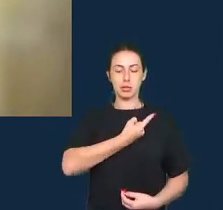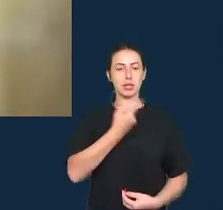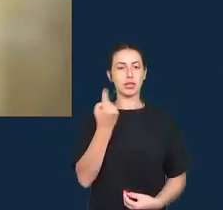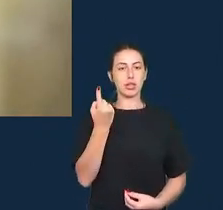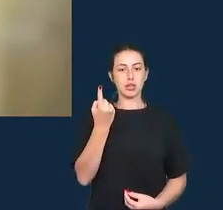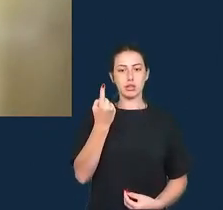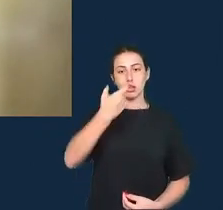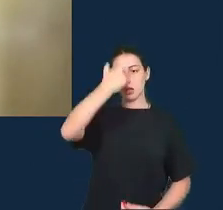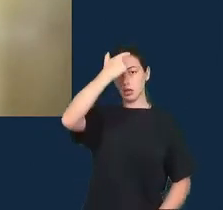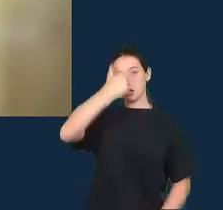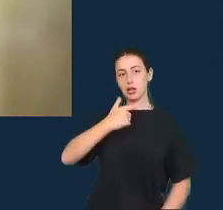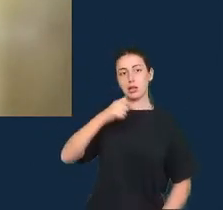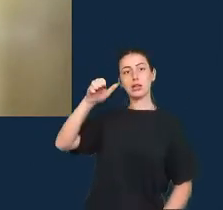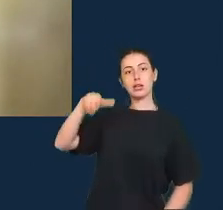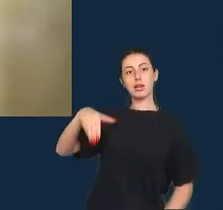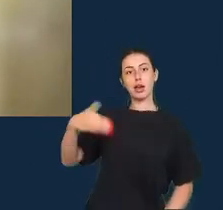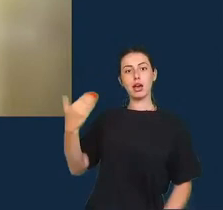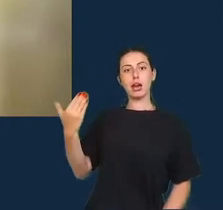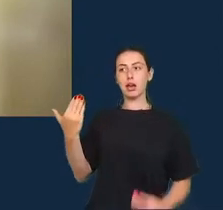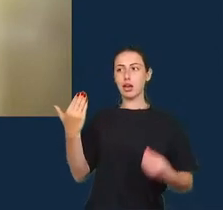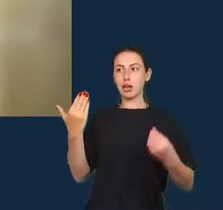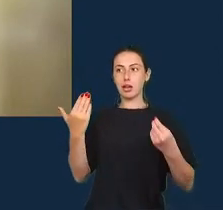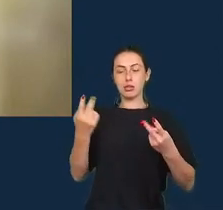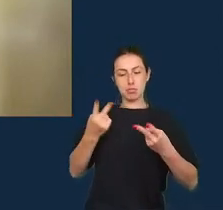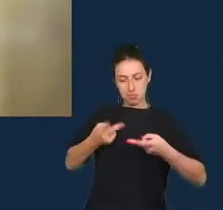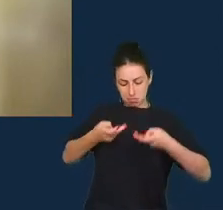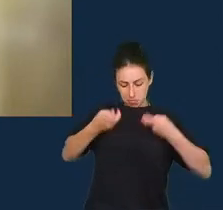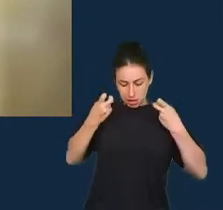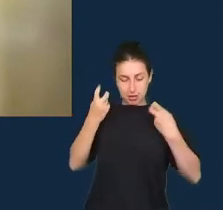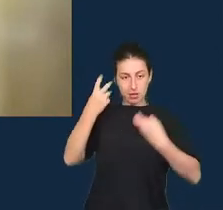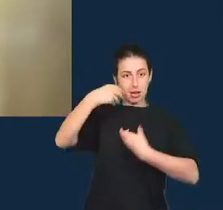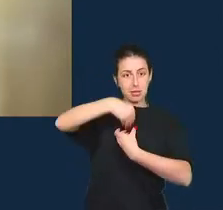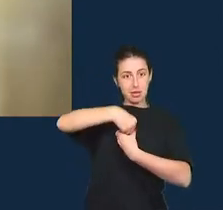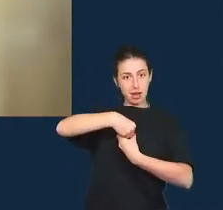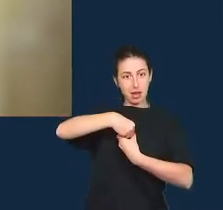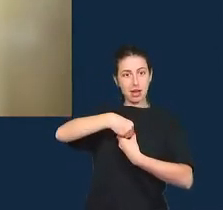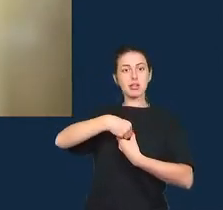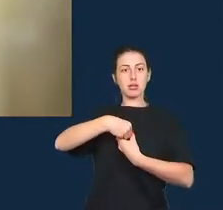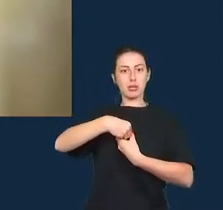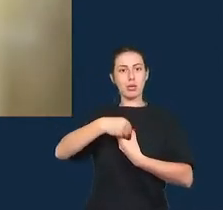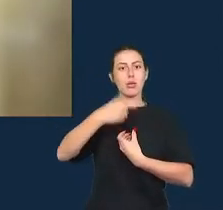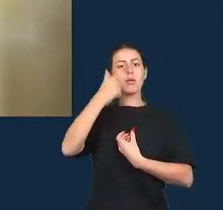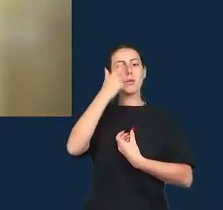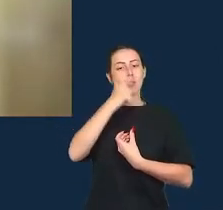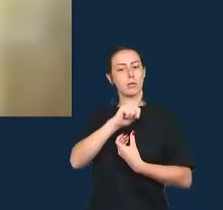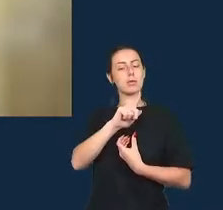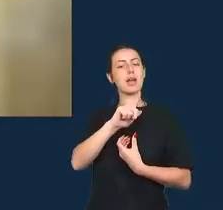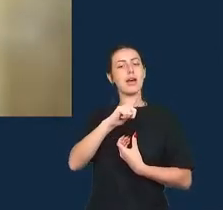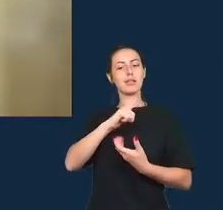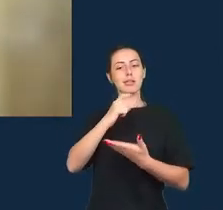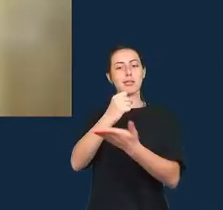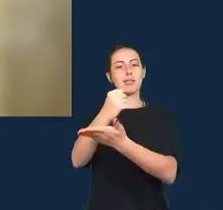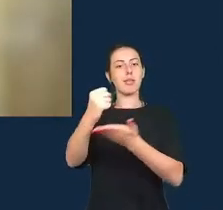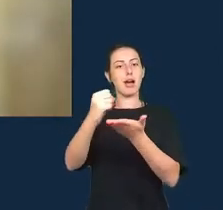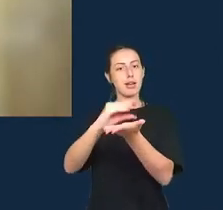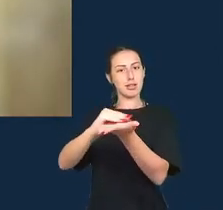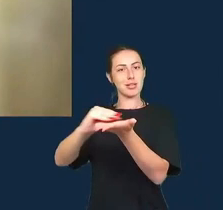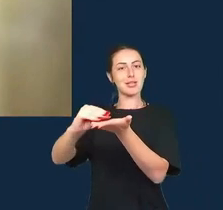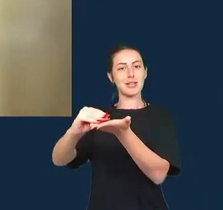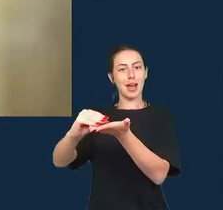somos com base nessas certezas e eu acho que vários projetos que tem a ver com criação de dados